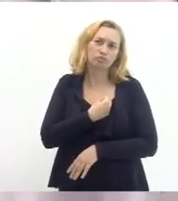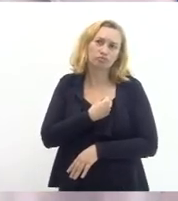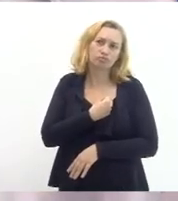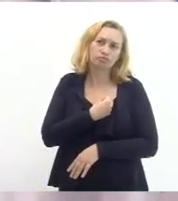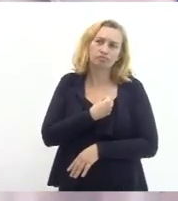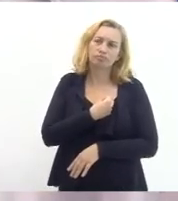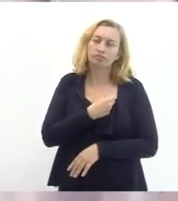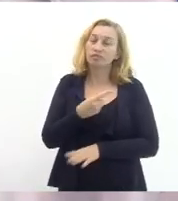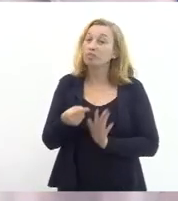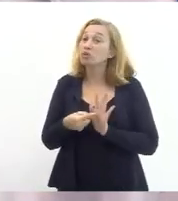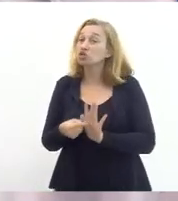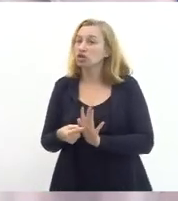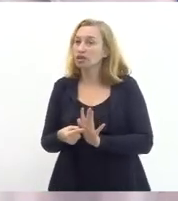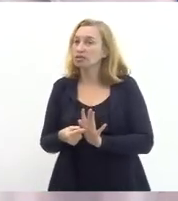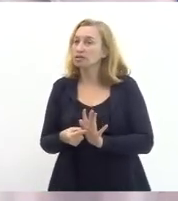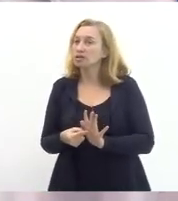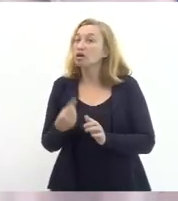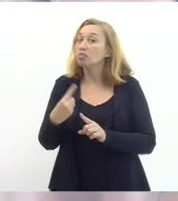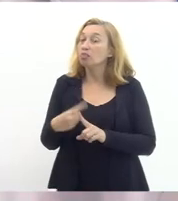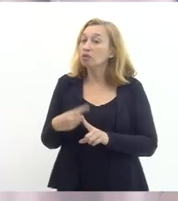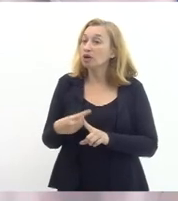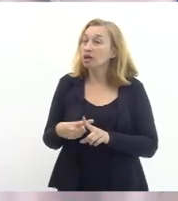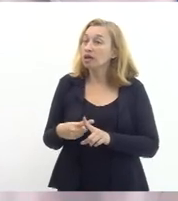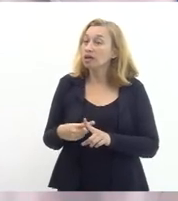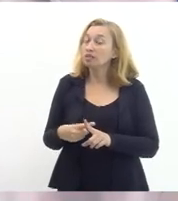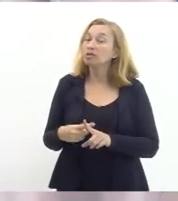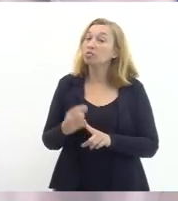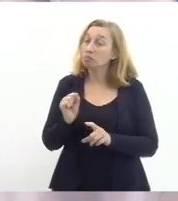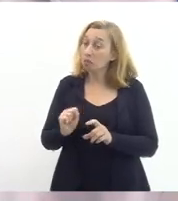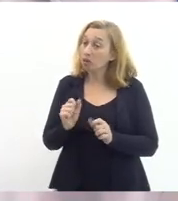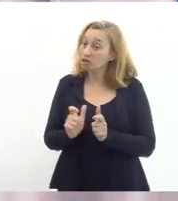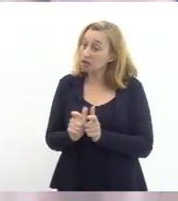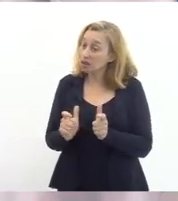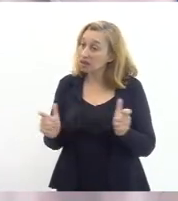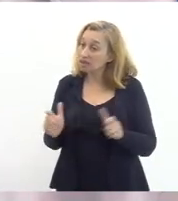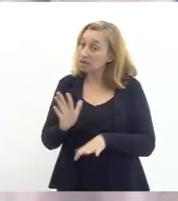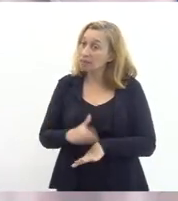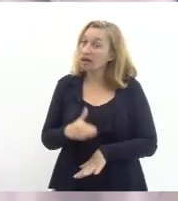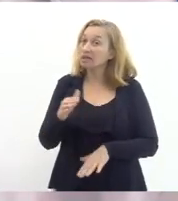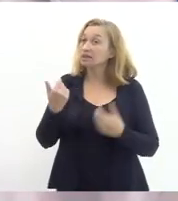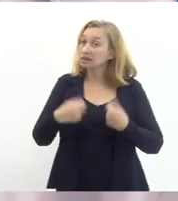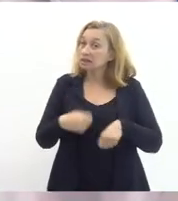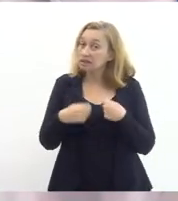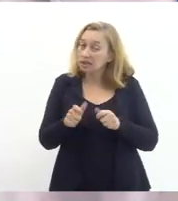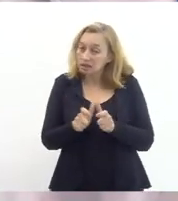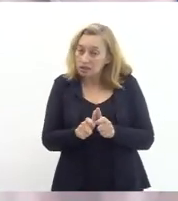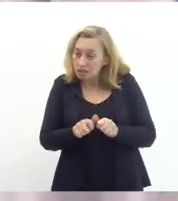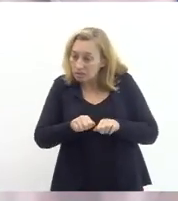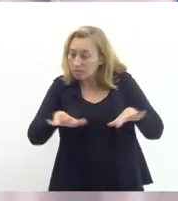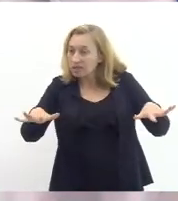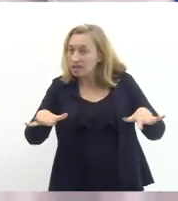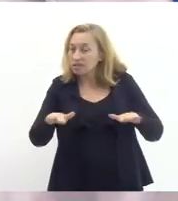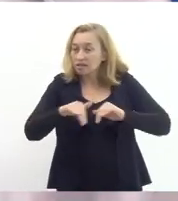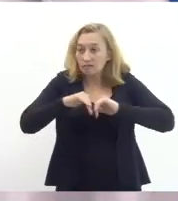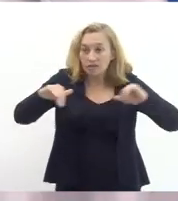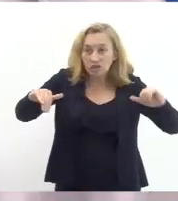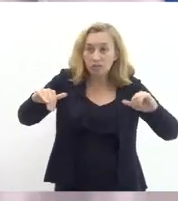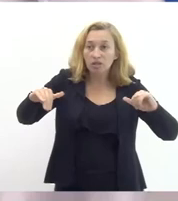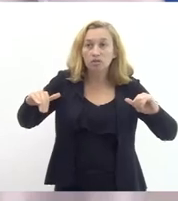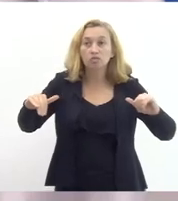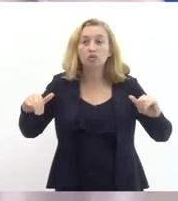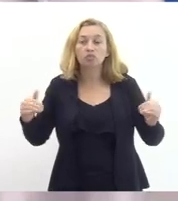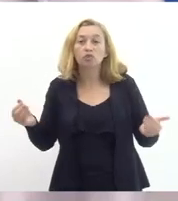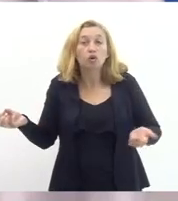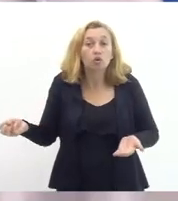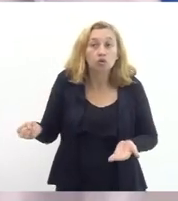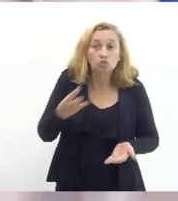que está descoberto porque esse número evidentemente ele pode crescer a qualquer momento por uma necessidade de ampliação por um afastamento por